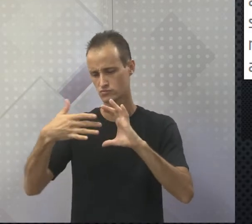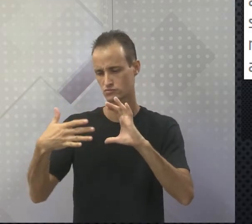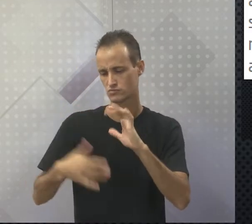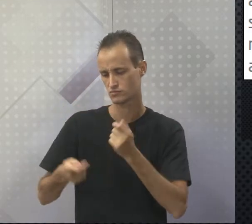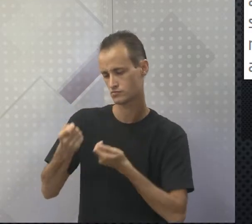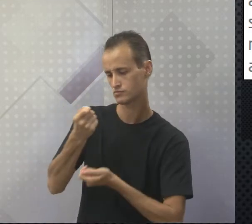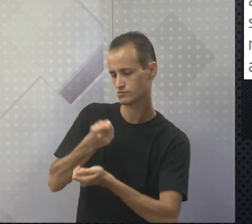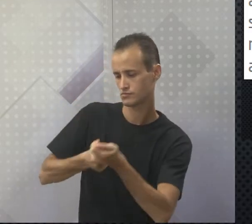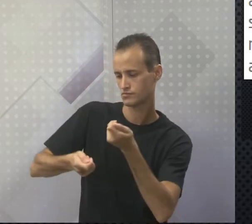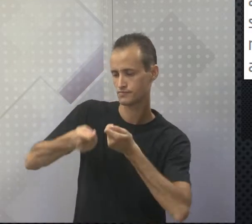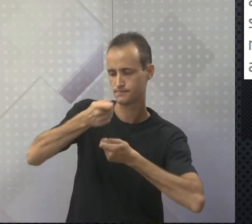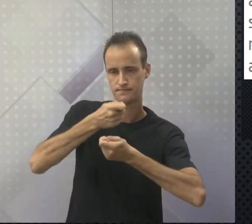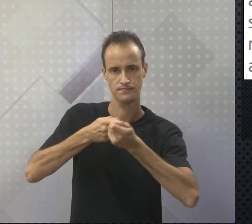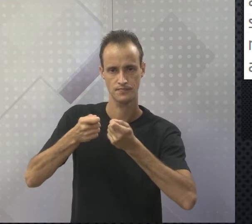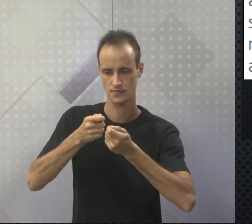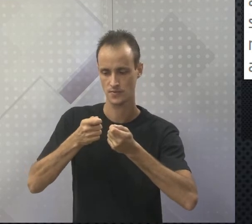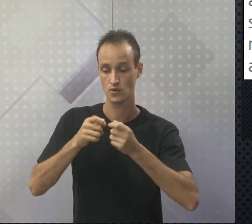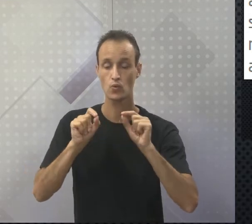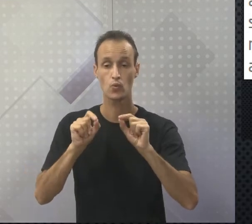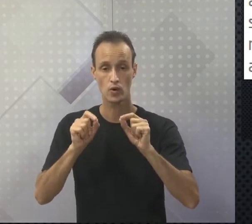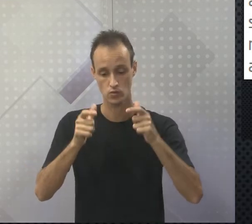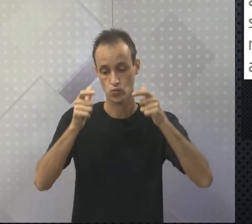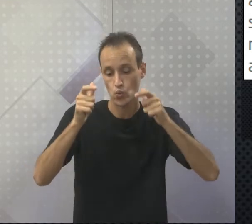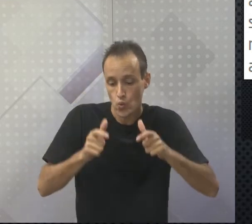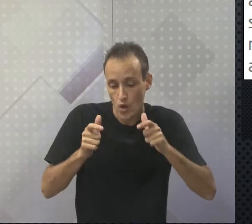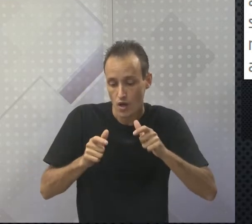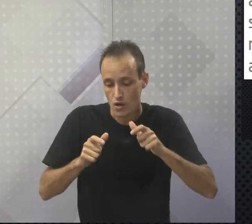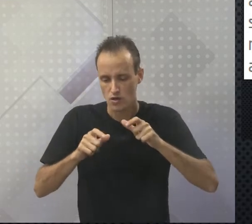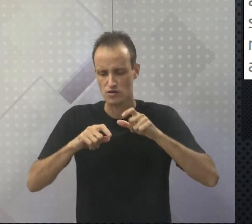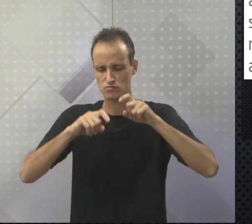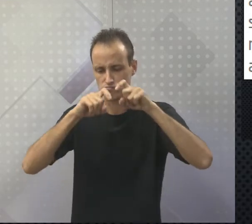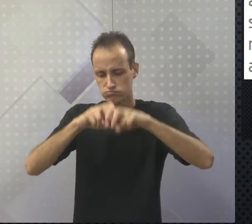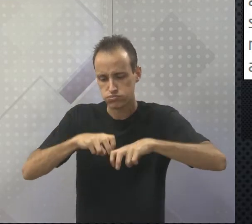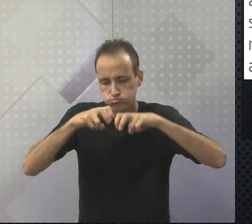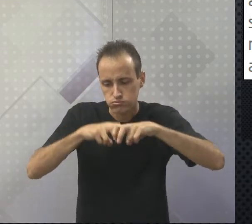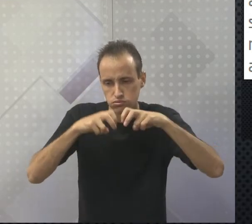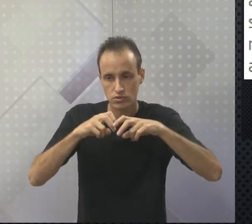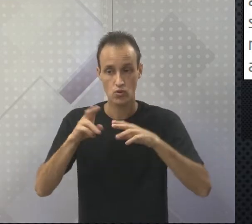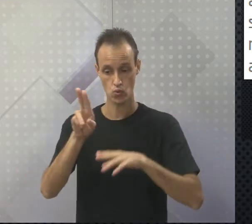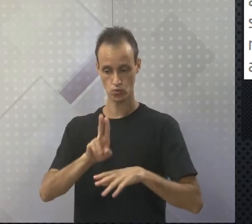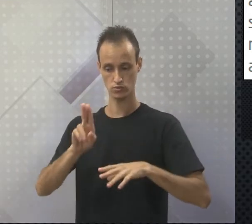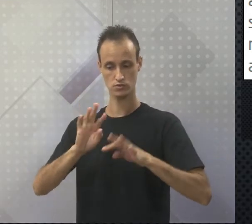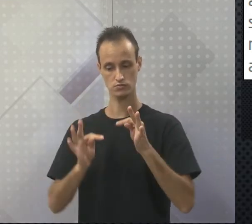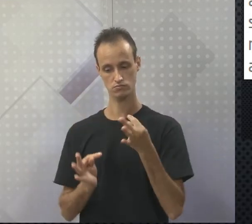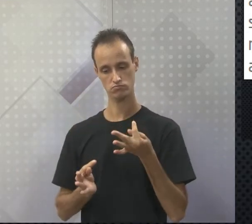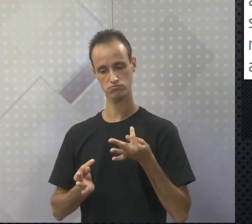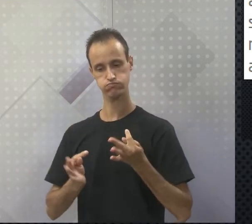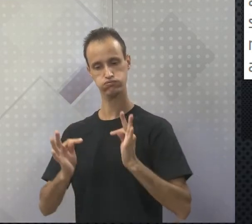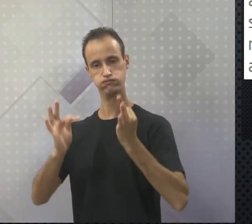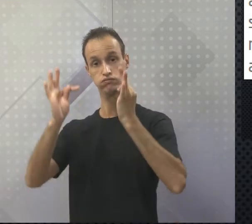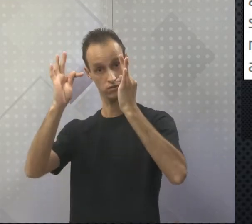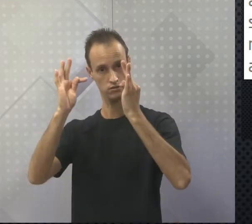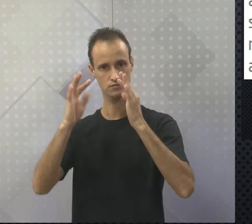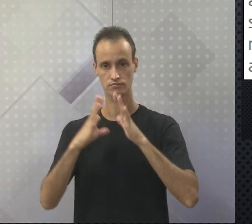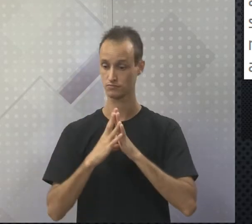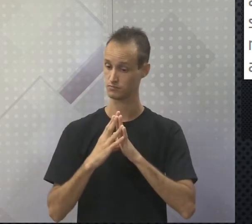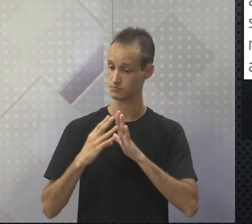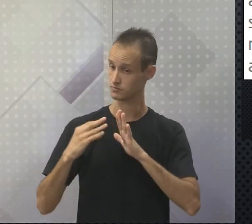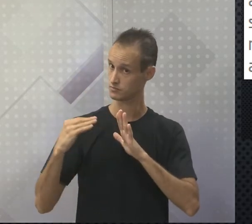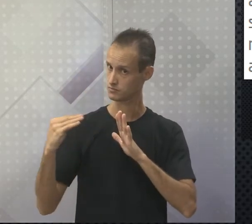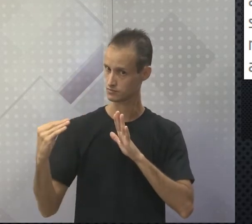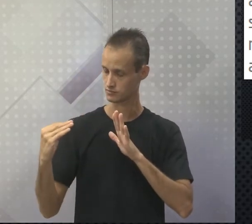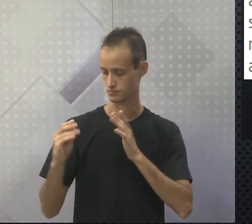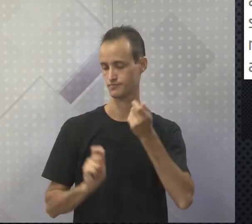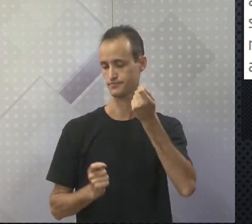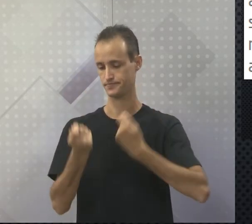administrar uma grande propriedade agrícola, utilizando alta tecnologia no processo de produção, segundo o modelo da agricultura